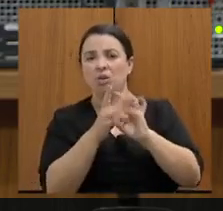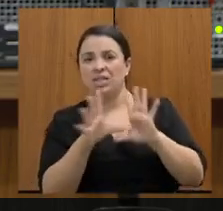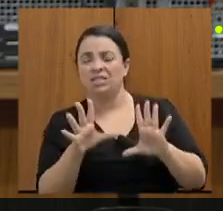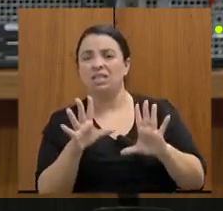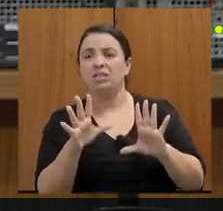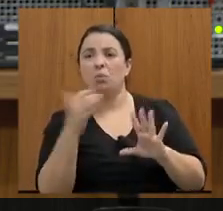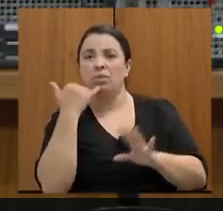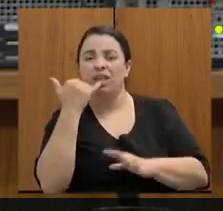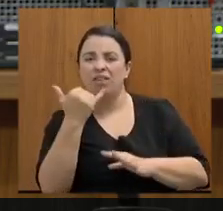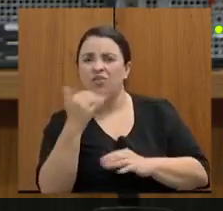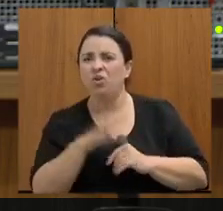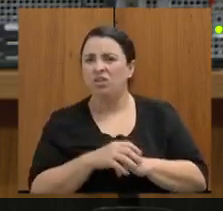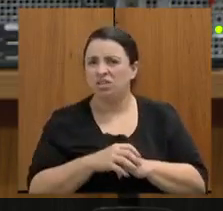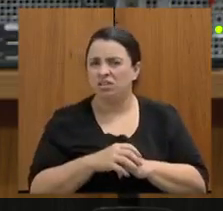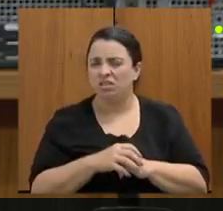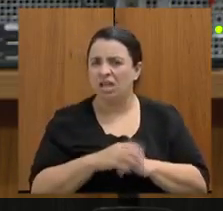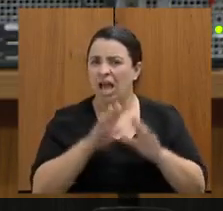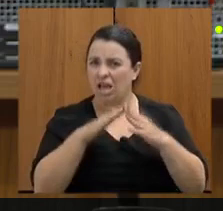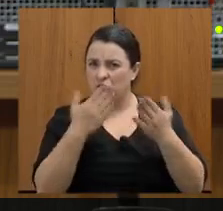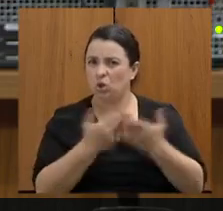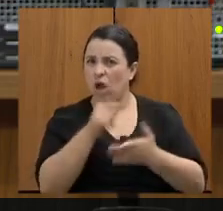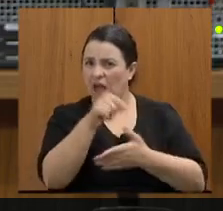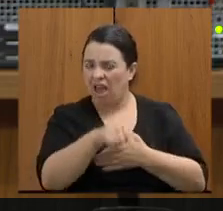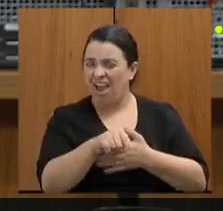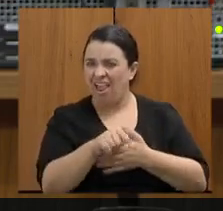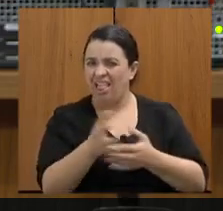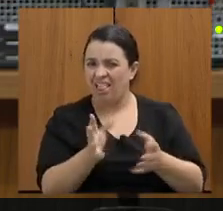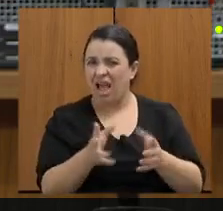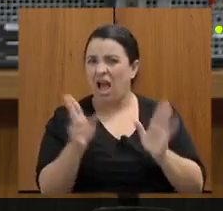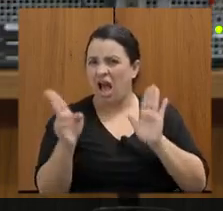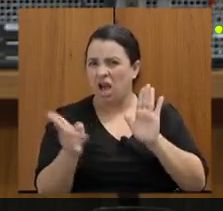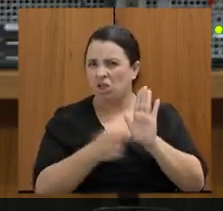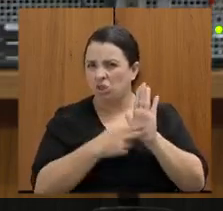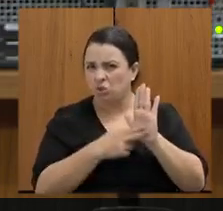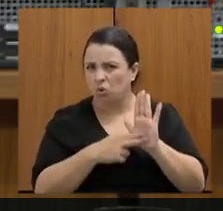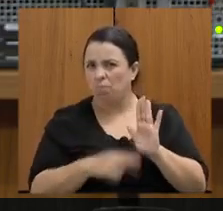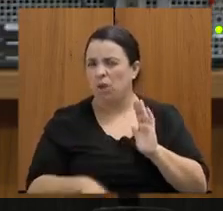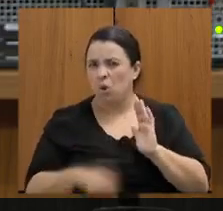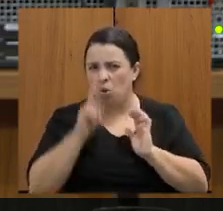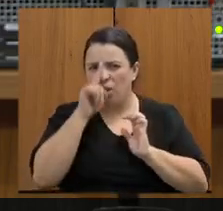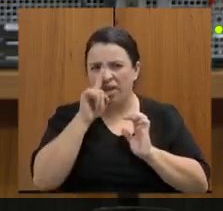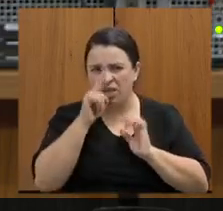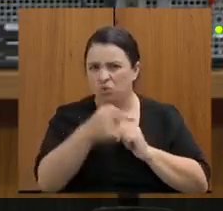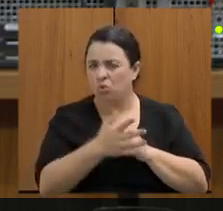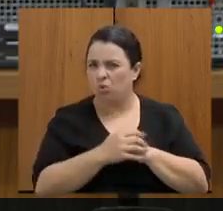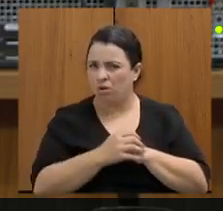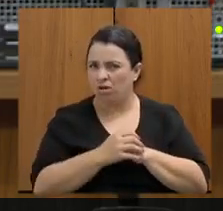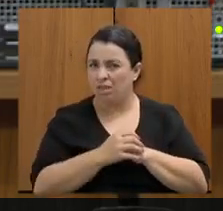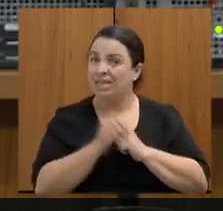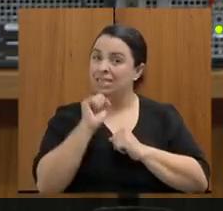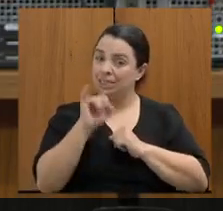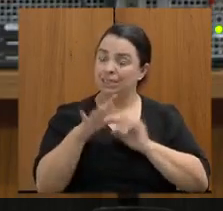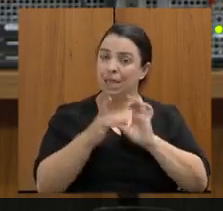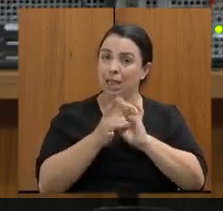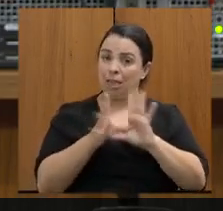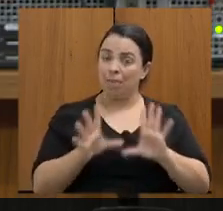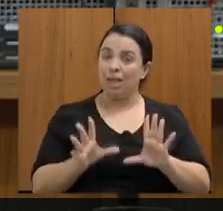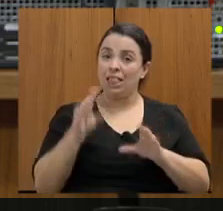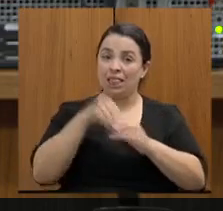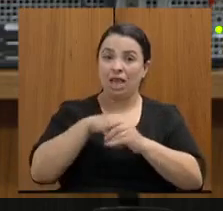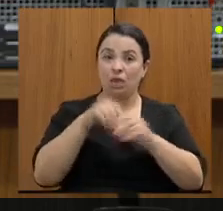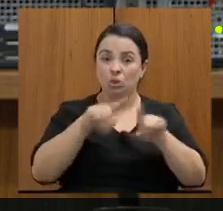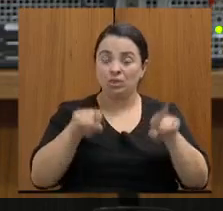então a própria escola está assumindo esses riscos uma vez que deixa esse termo ser distribuído dentro de sua sala de aula com